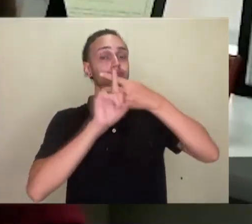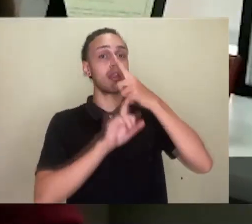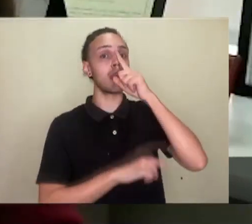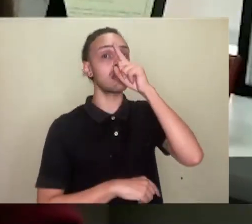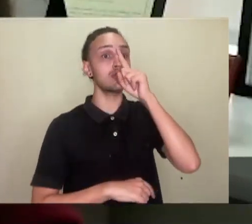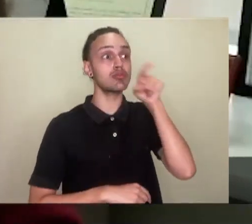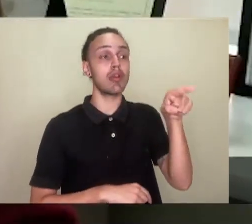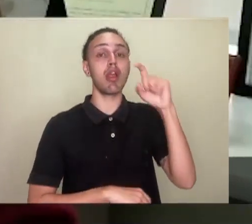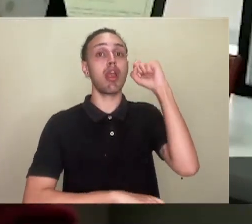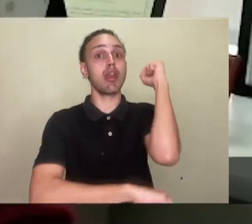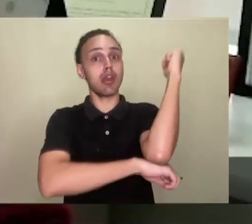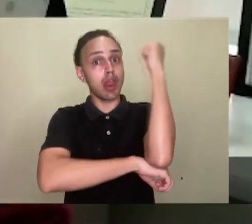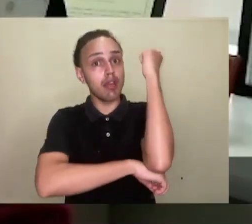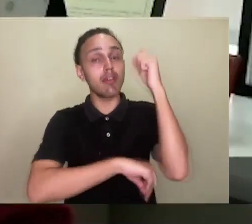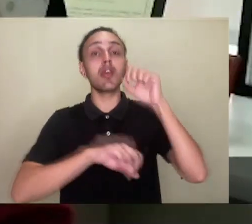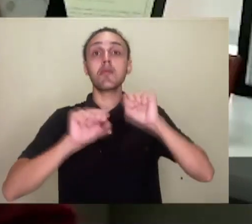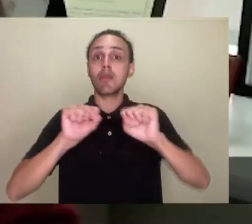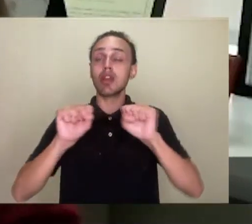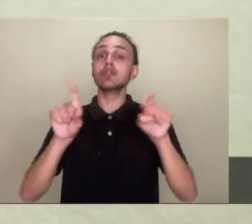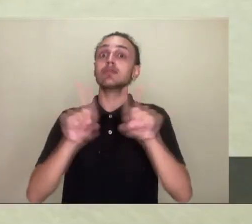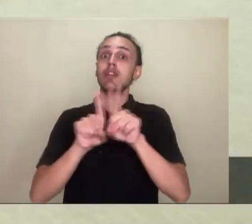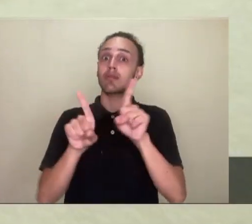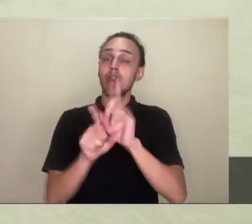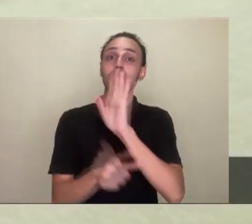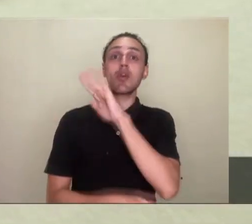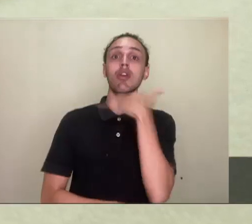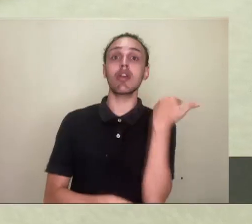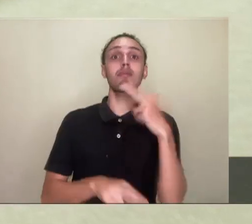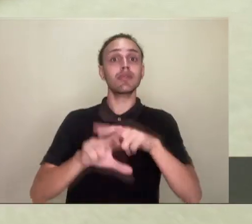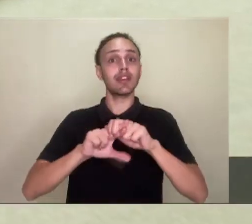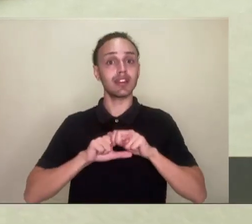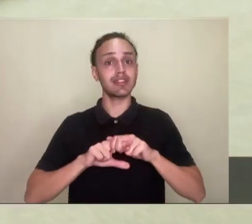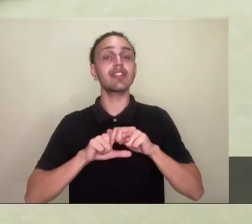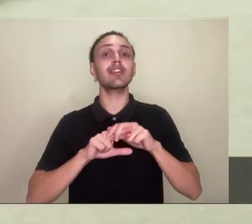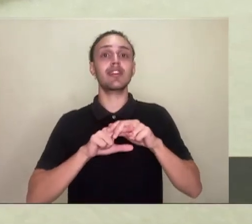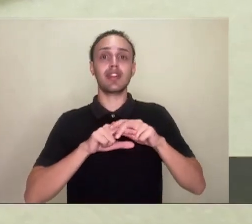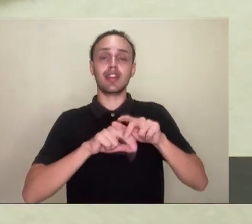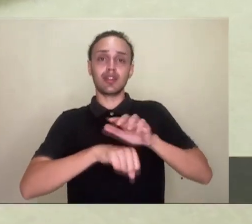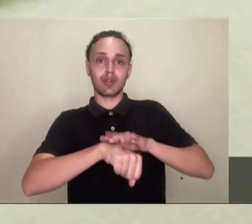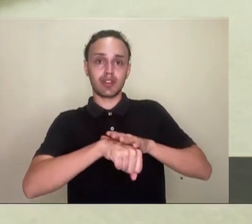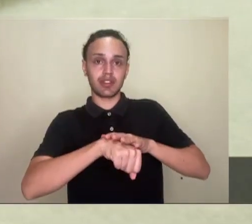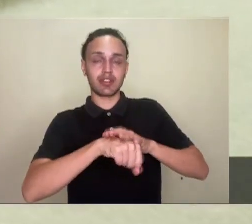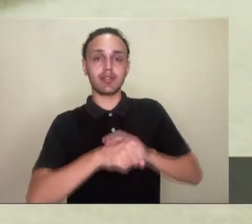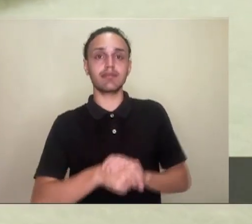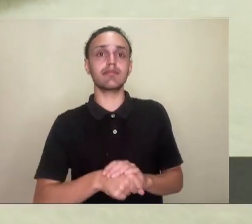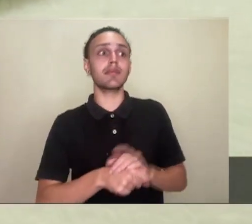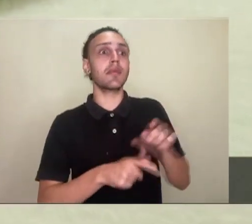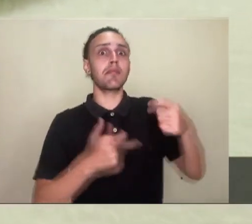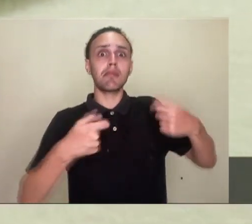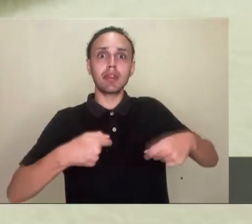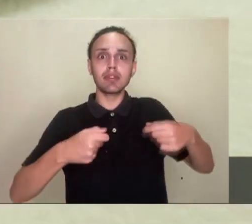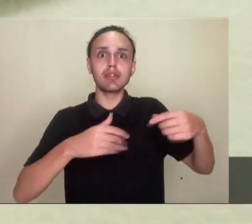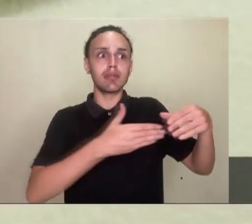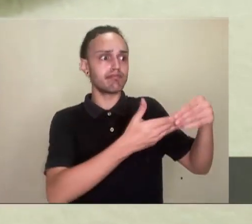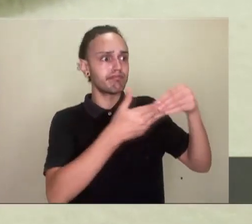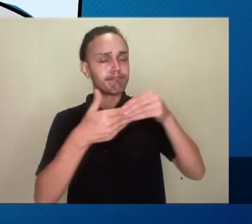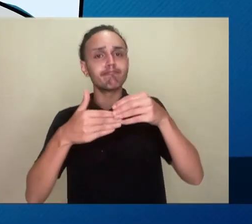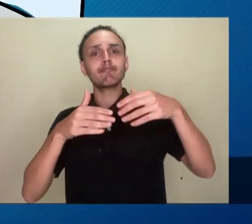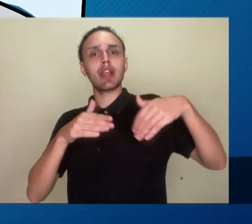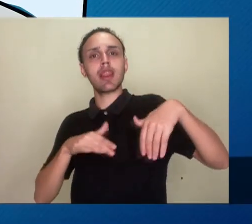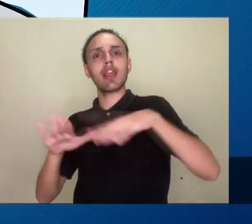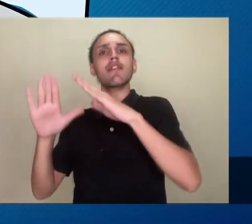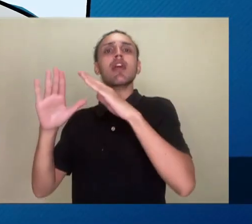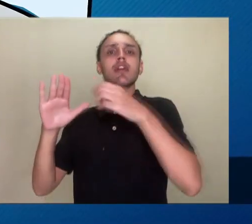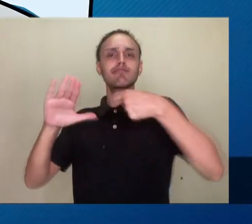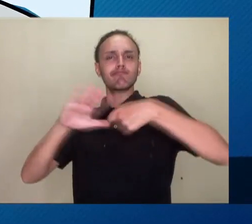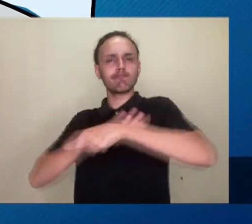aumentando o risco dessa criança passar para uma fase mais grave até morrer com a síndrome inflamatória. Em casos, eles têm que